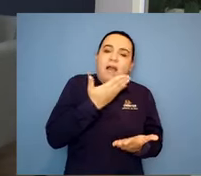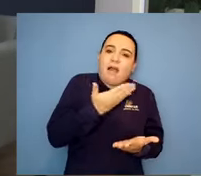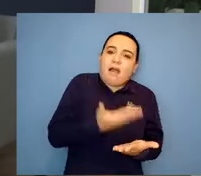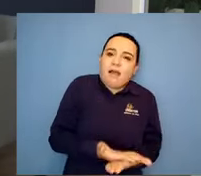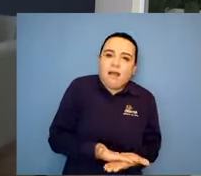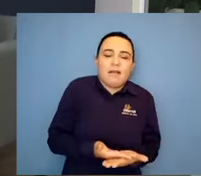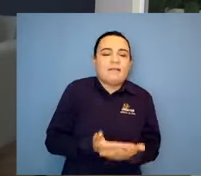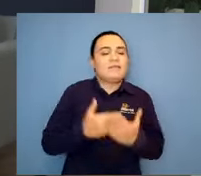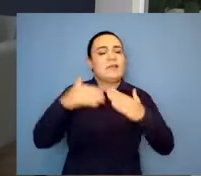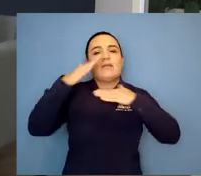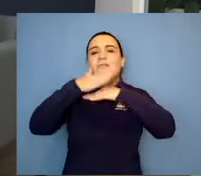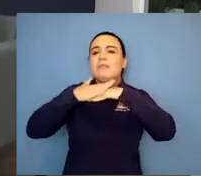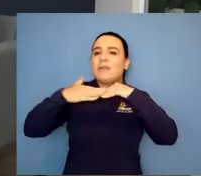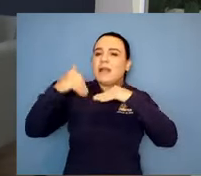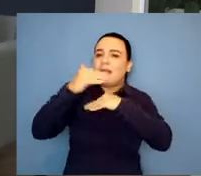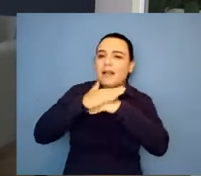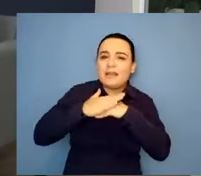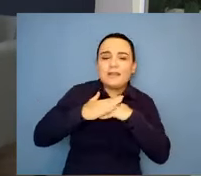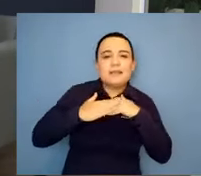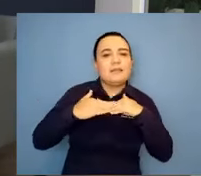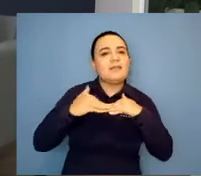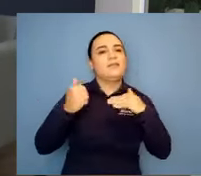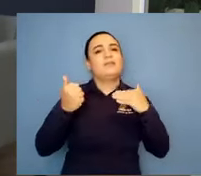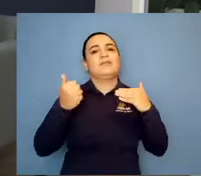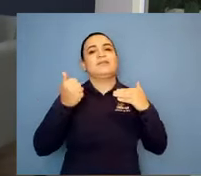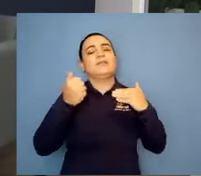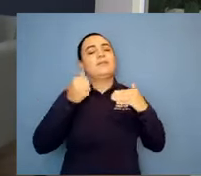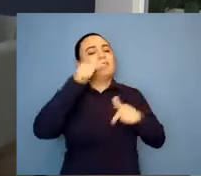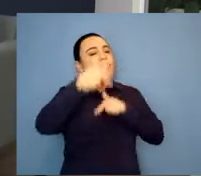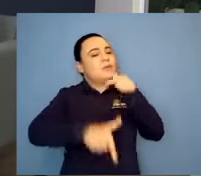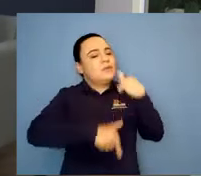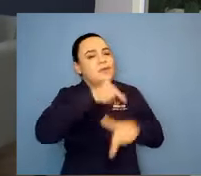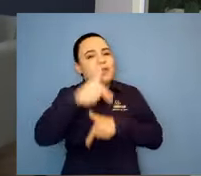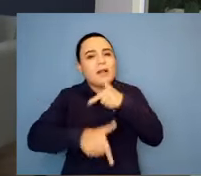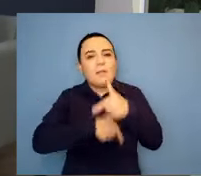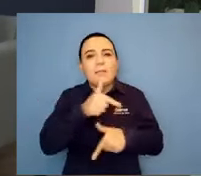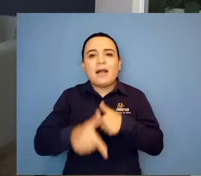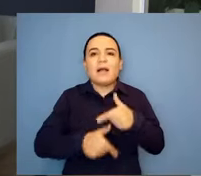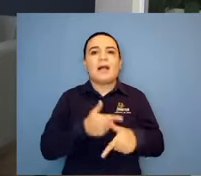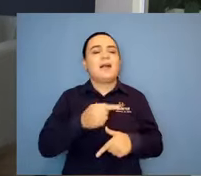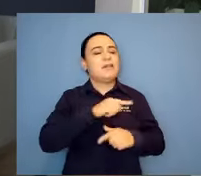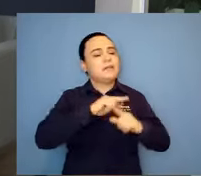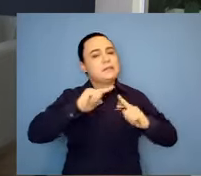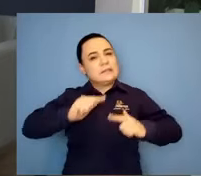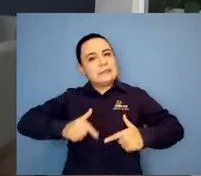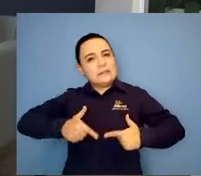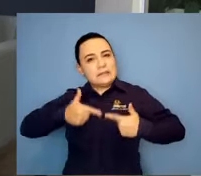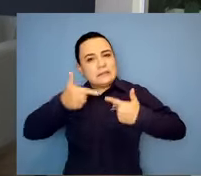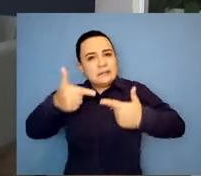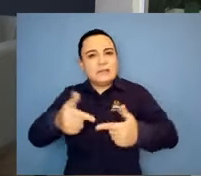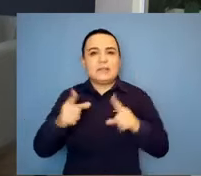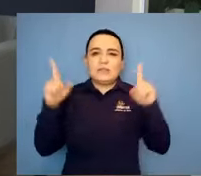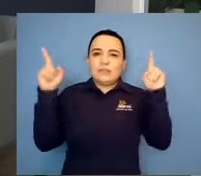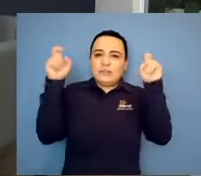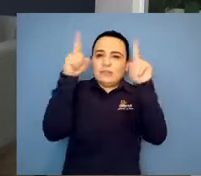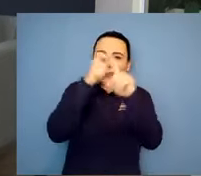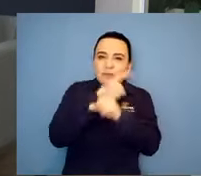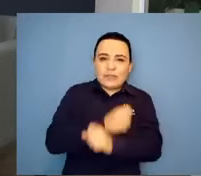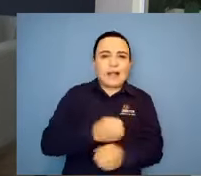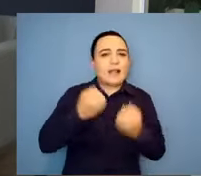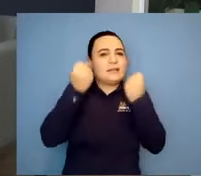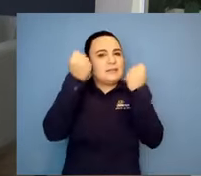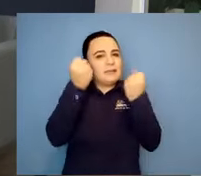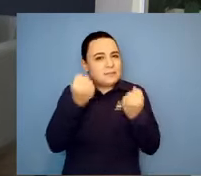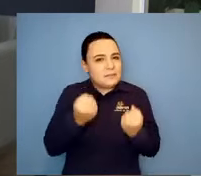vida, por como você enfrenta dificuldades tão pesadas, que, como diz você, a gente nem